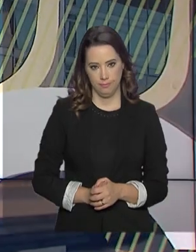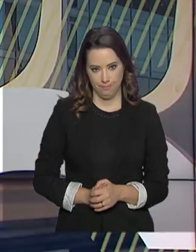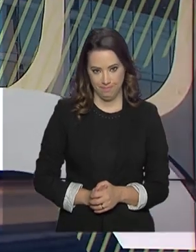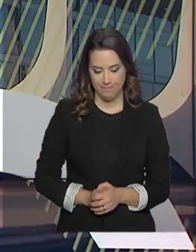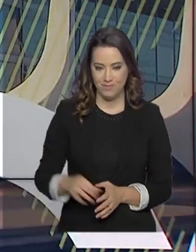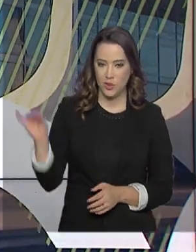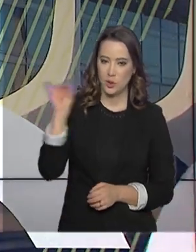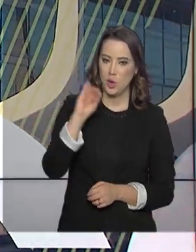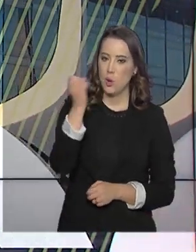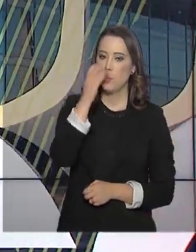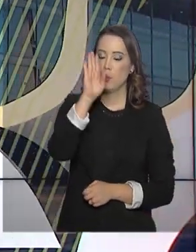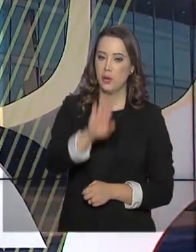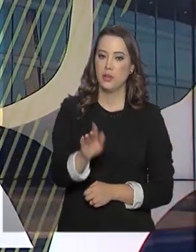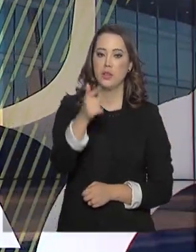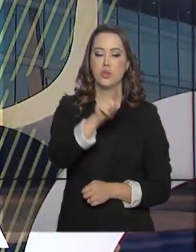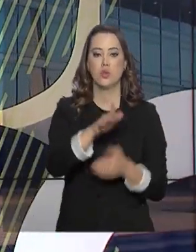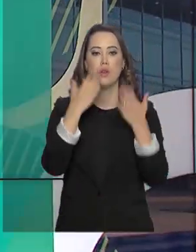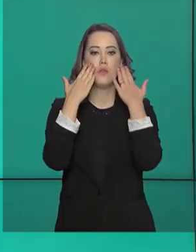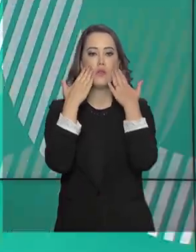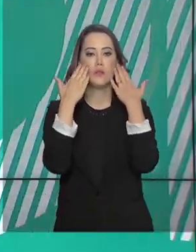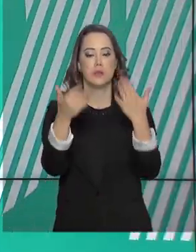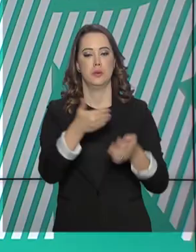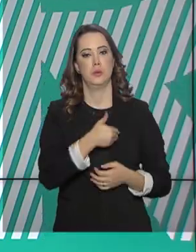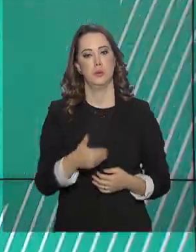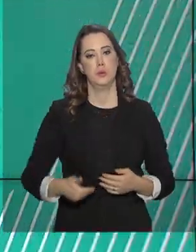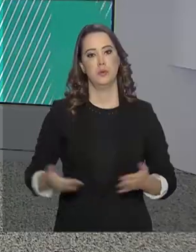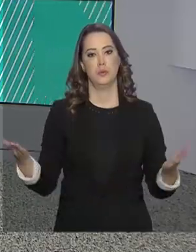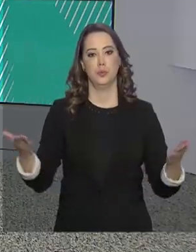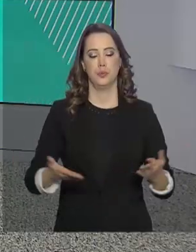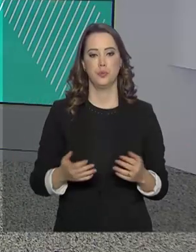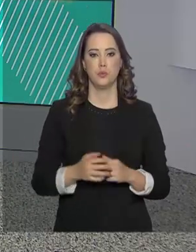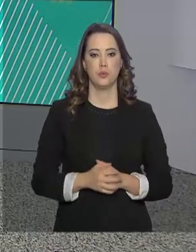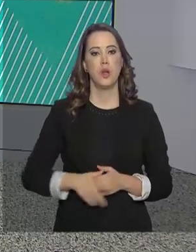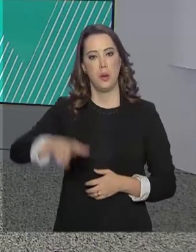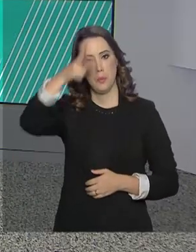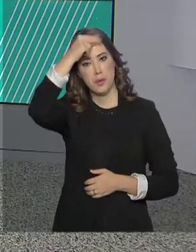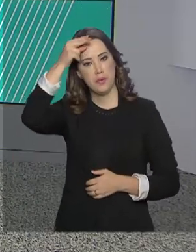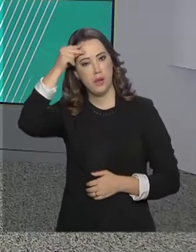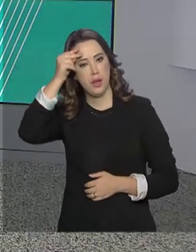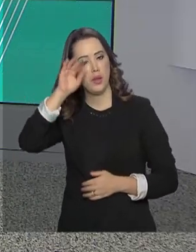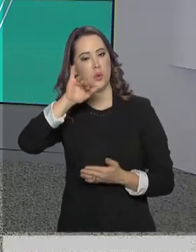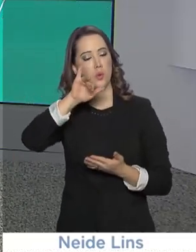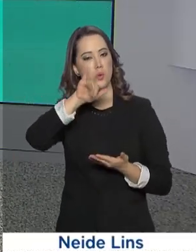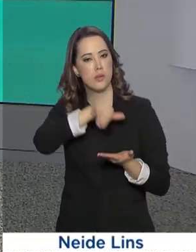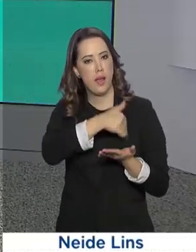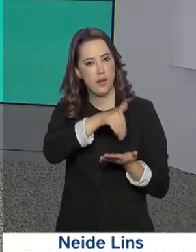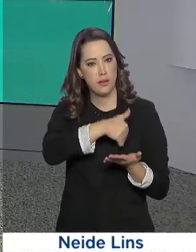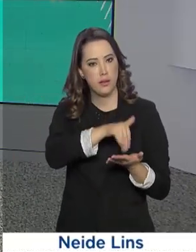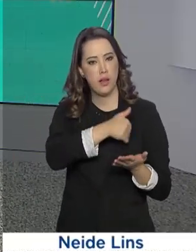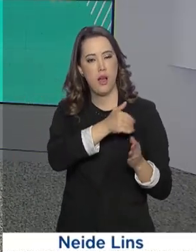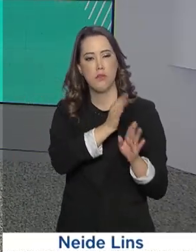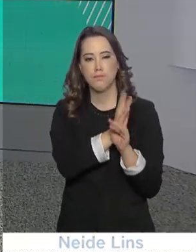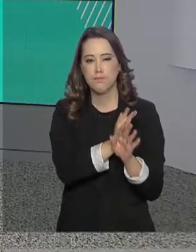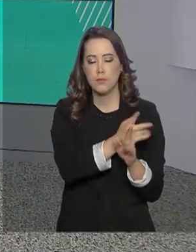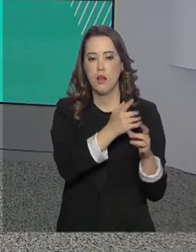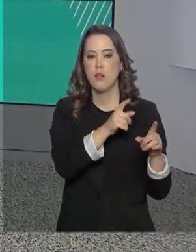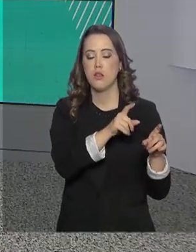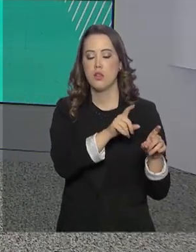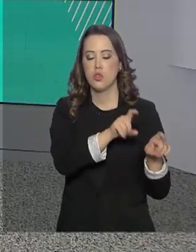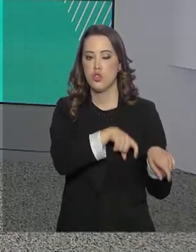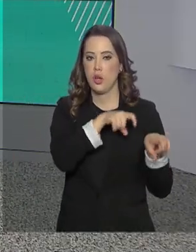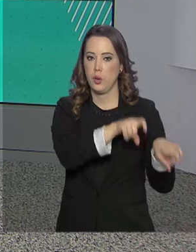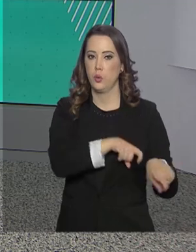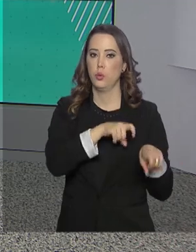Olá, boa tarde. Já estamos de volta com o governo agora. Prefeitos, secretários municipais de agricultura e representantes de